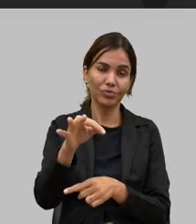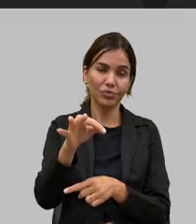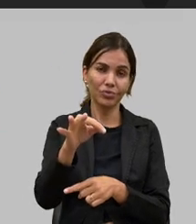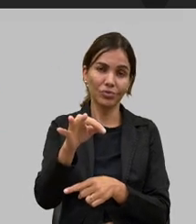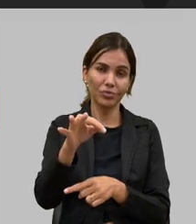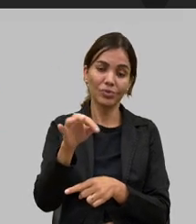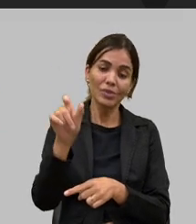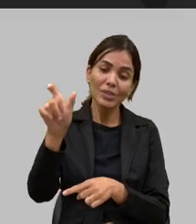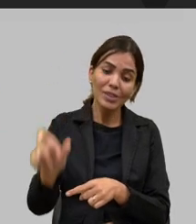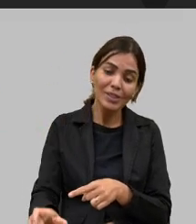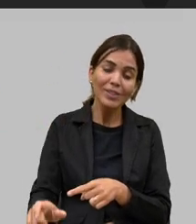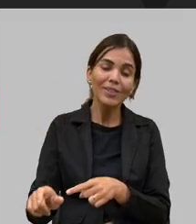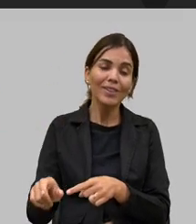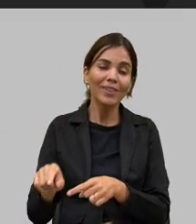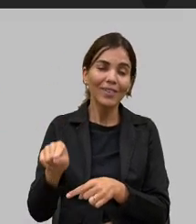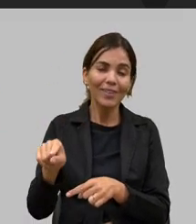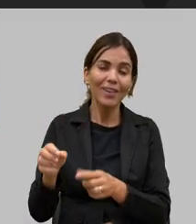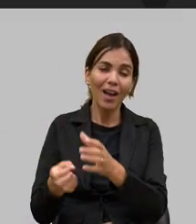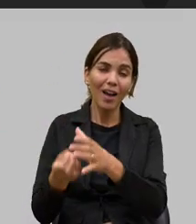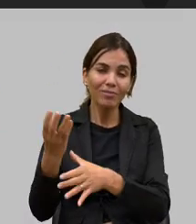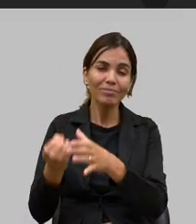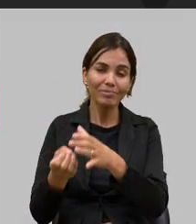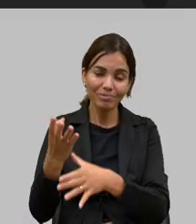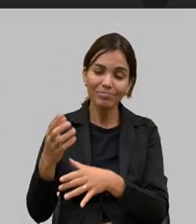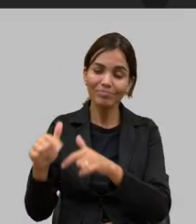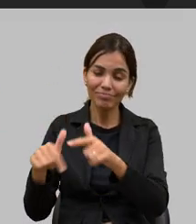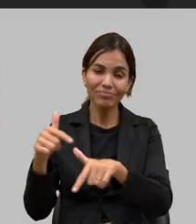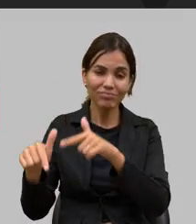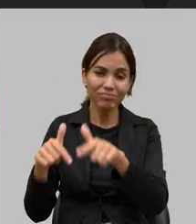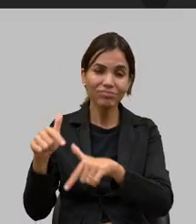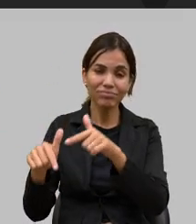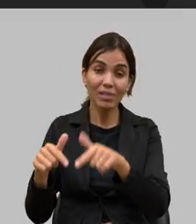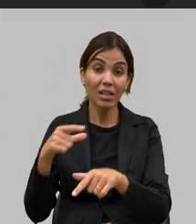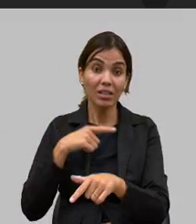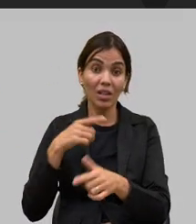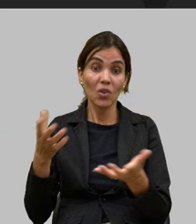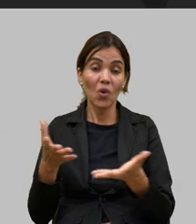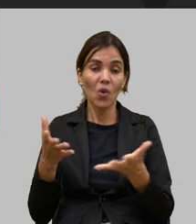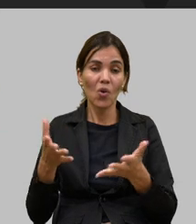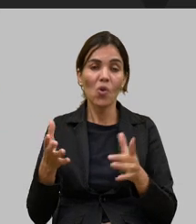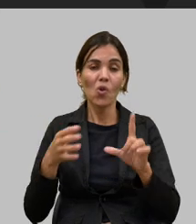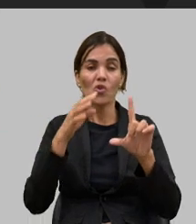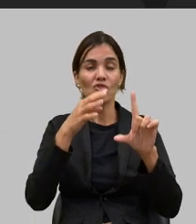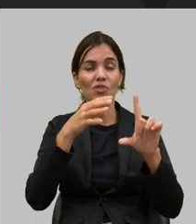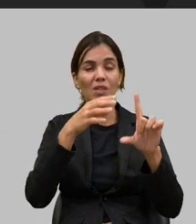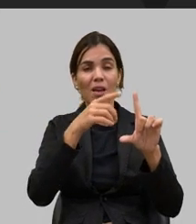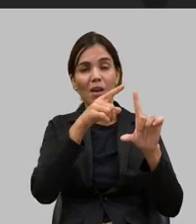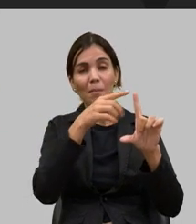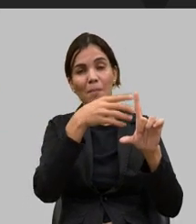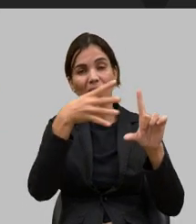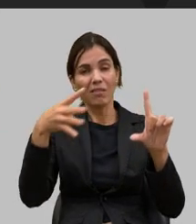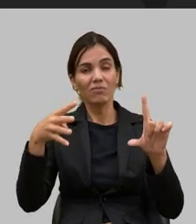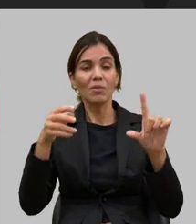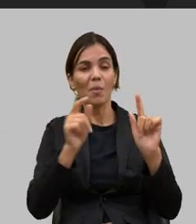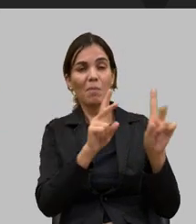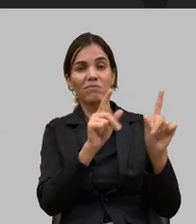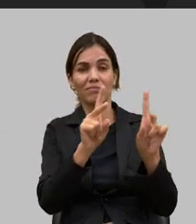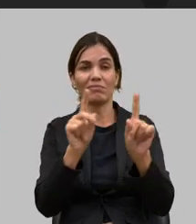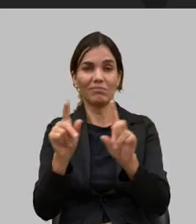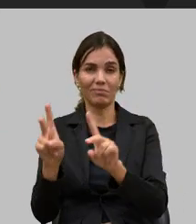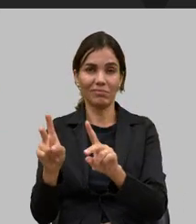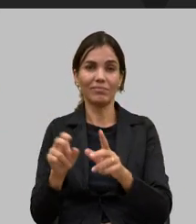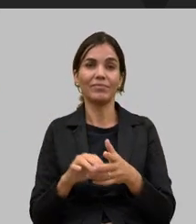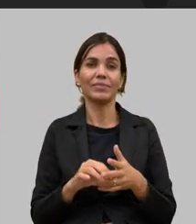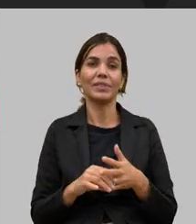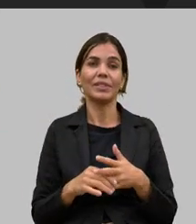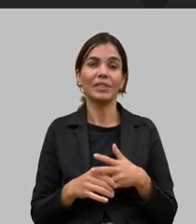produtor tem hoje essa plataforma para poder vender todos esses produtos de valor agregado eu gostaria de parar